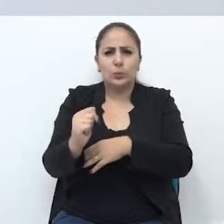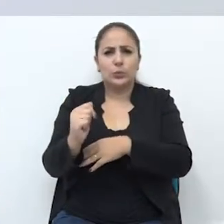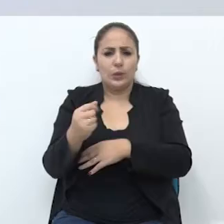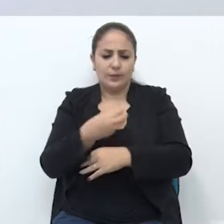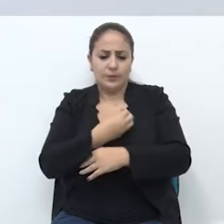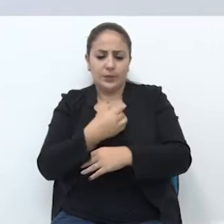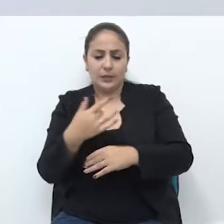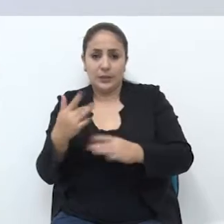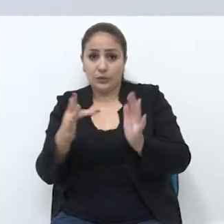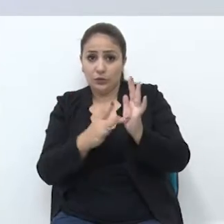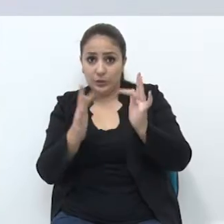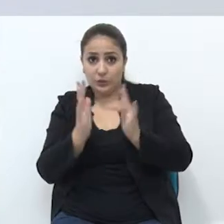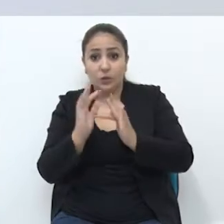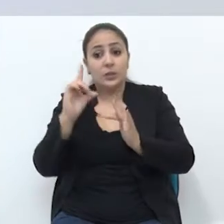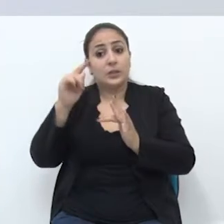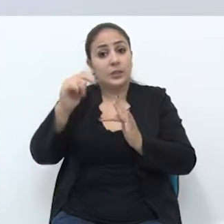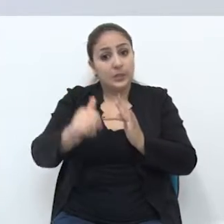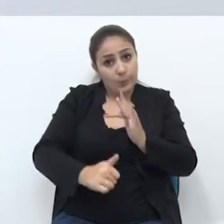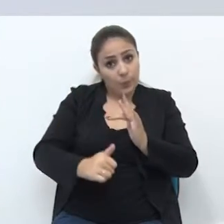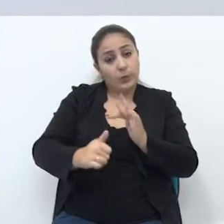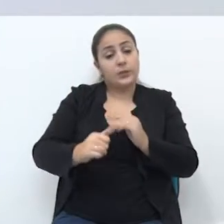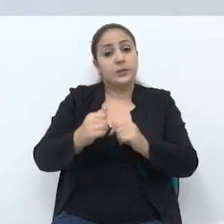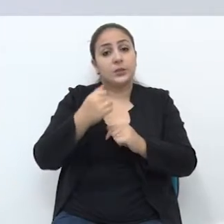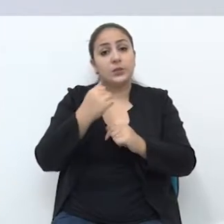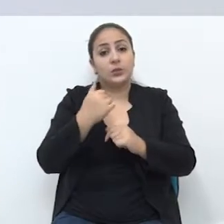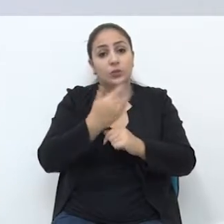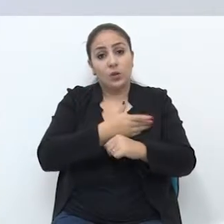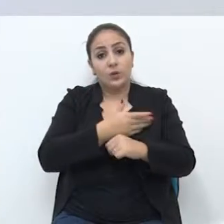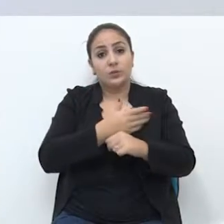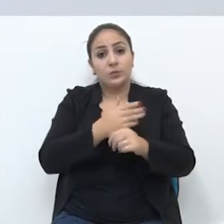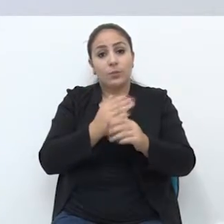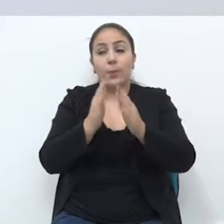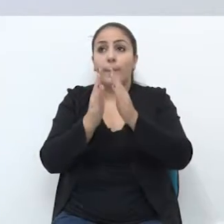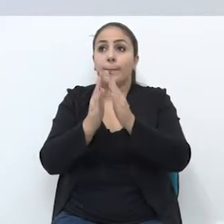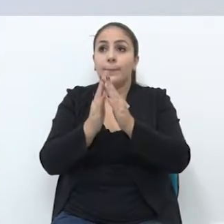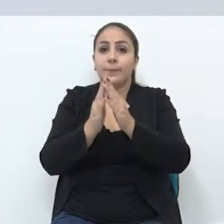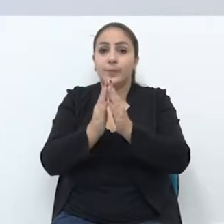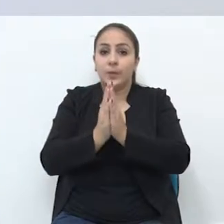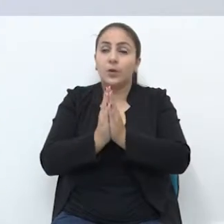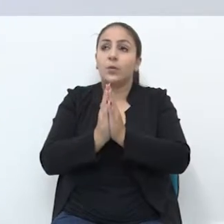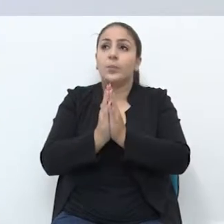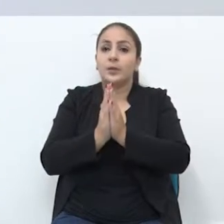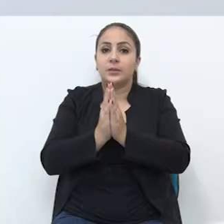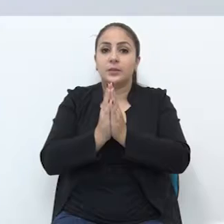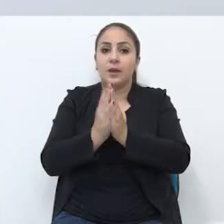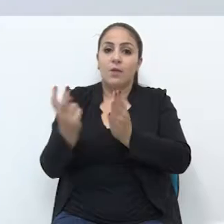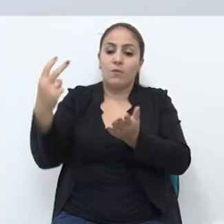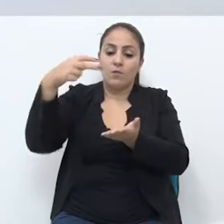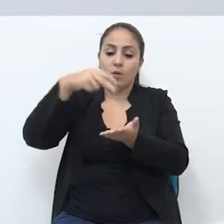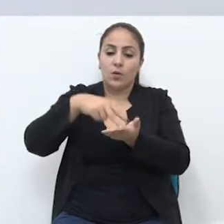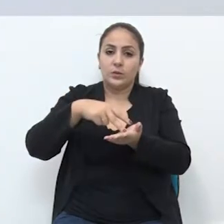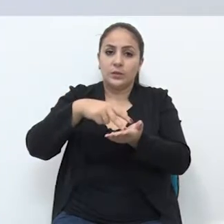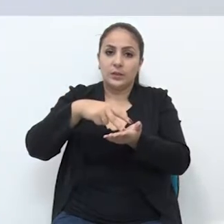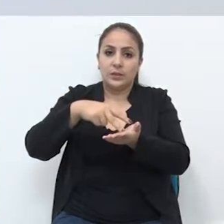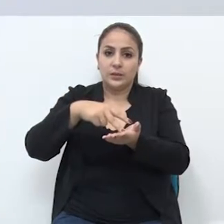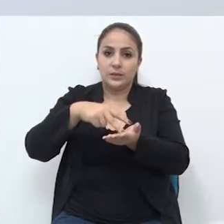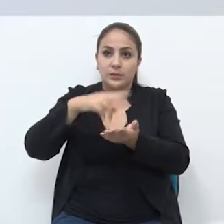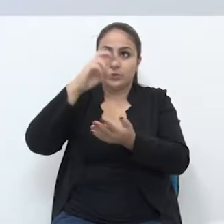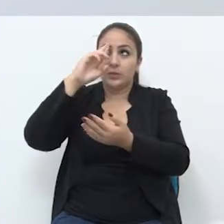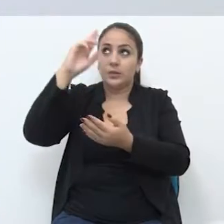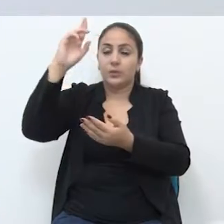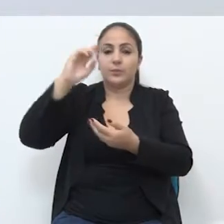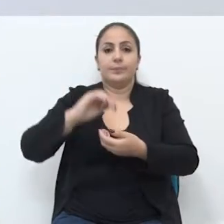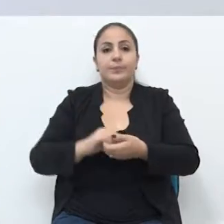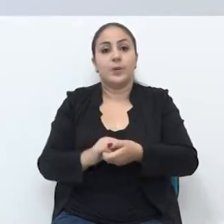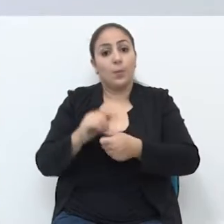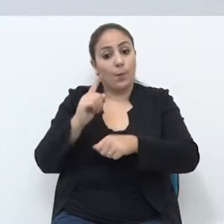fim, durante a celebração, é claro, a proclamação da Páscoa, da Ressurreição do Senhor. Esse é o momento do